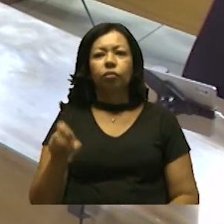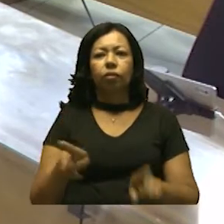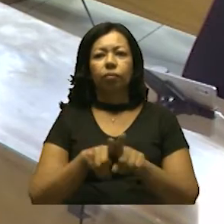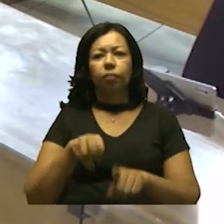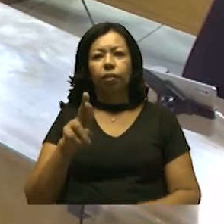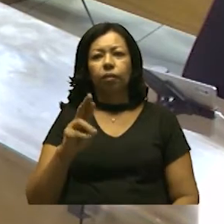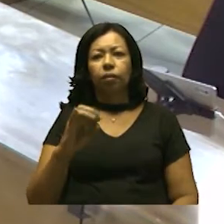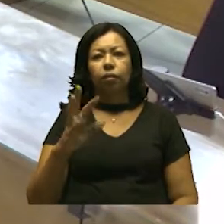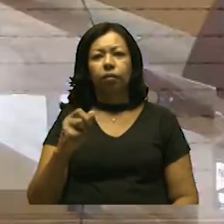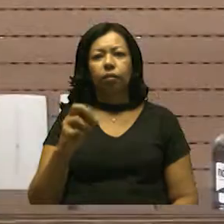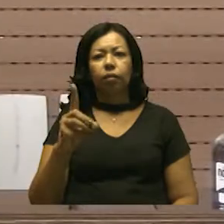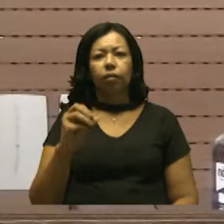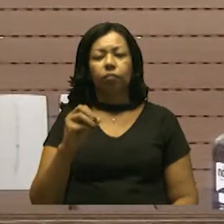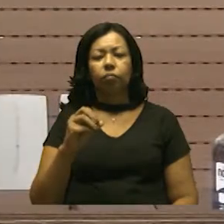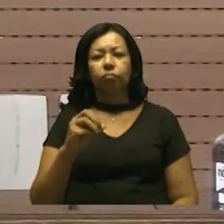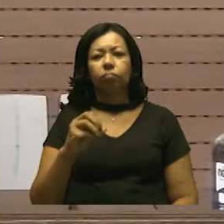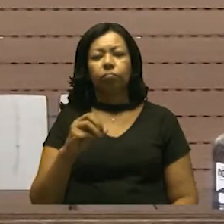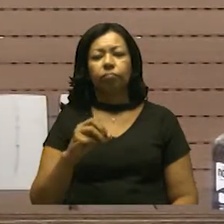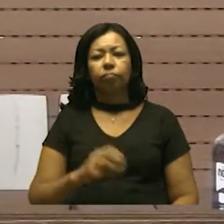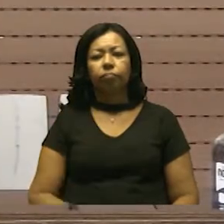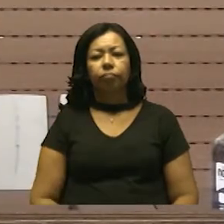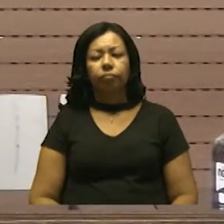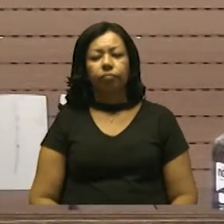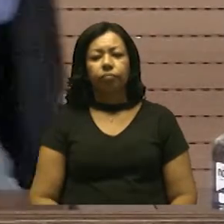Oliveira. A ausência é justificada, vereador.